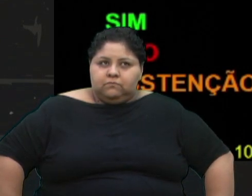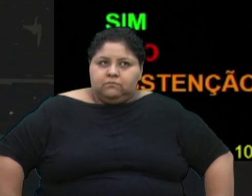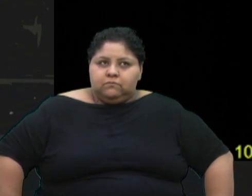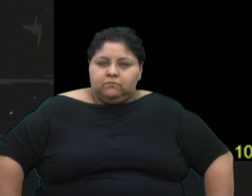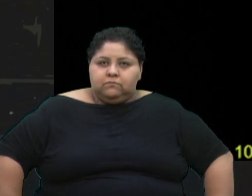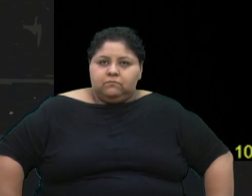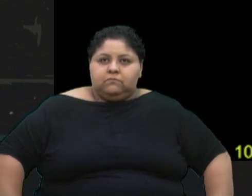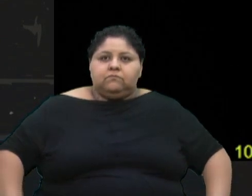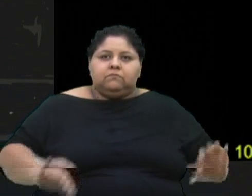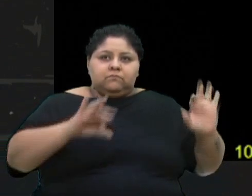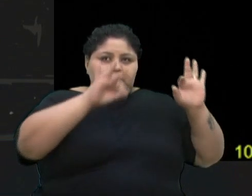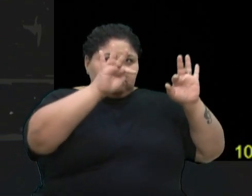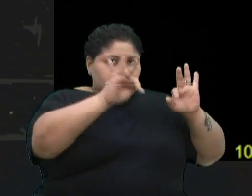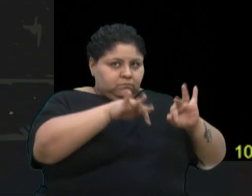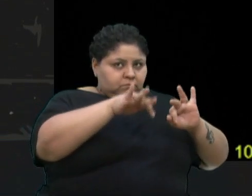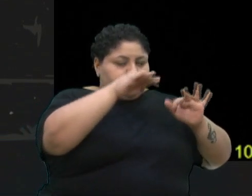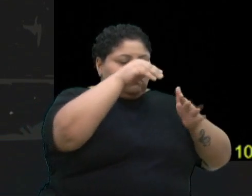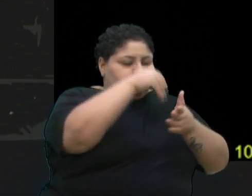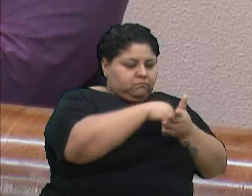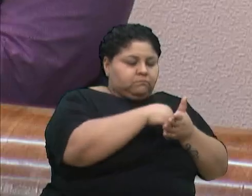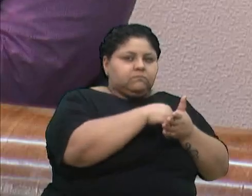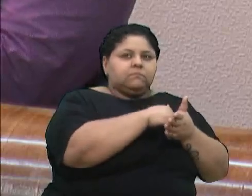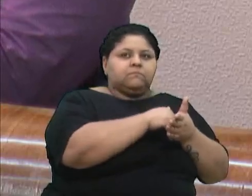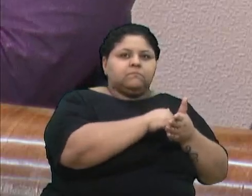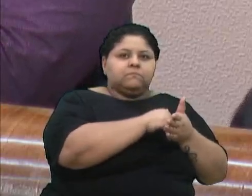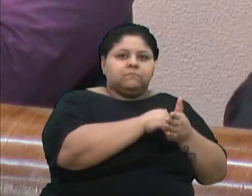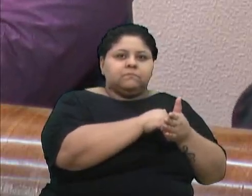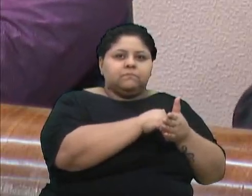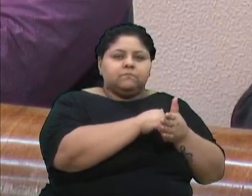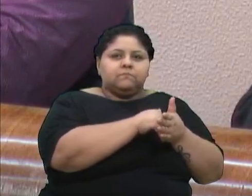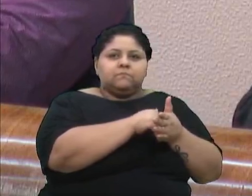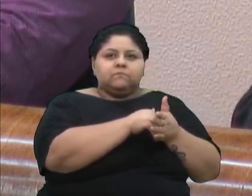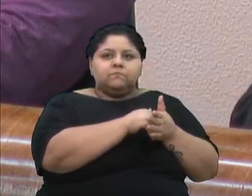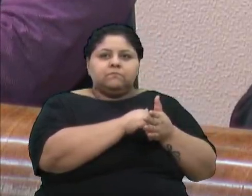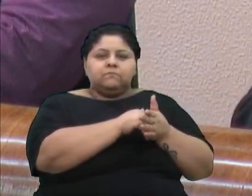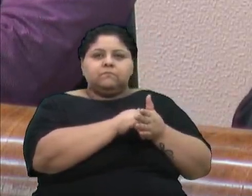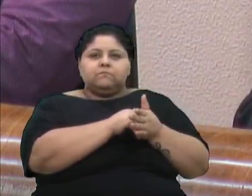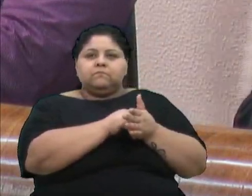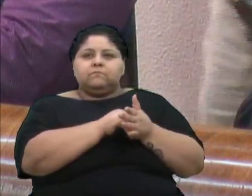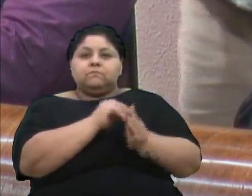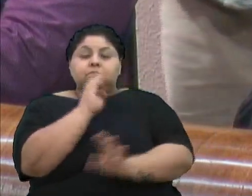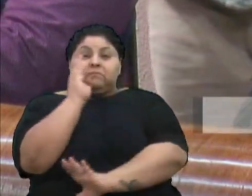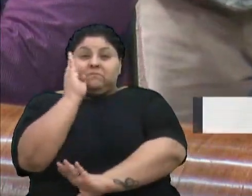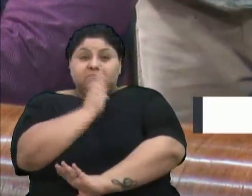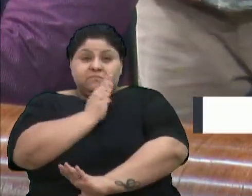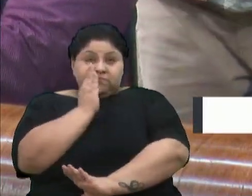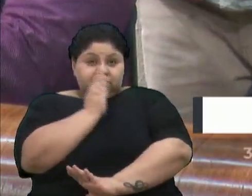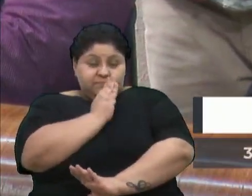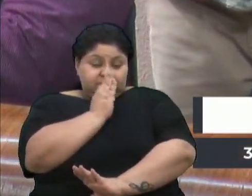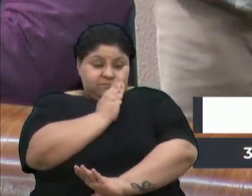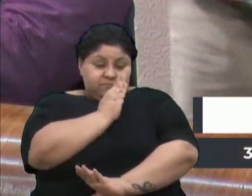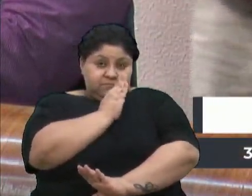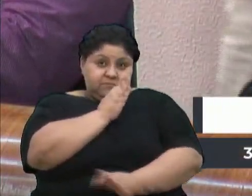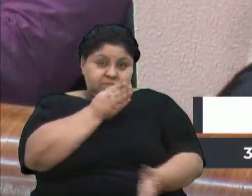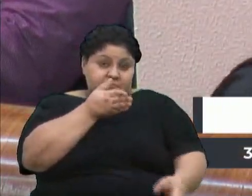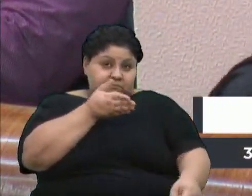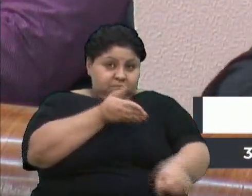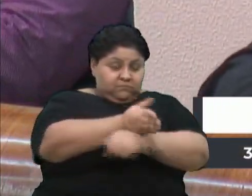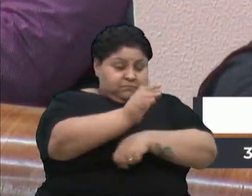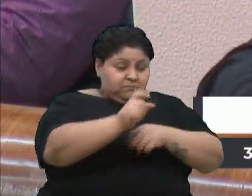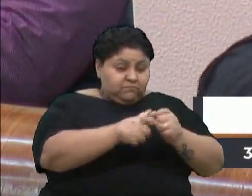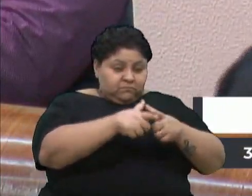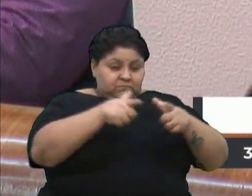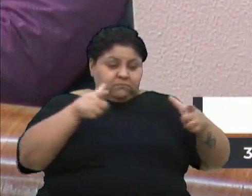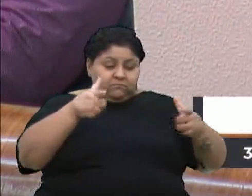Encerrado o registro dos votos, encerrada a votação. Em regime de urgência, foi aprovado por unanimidade